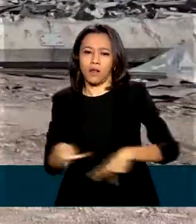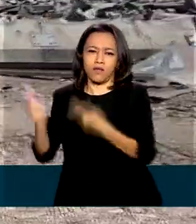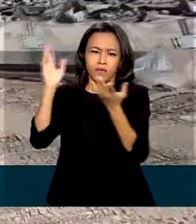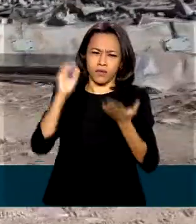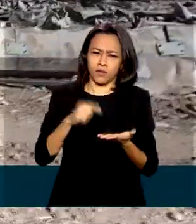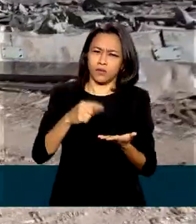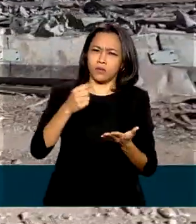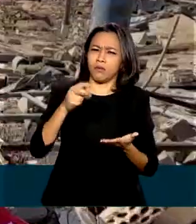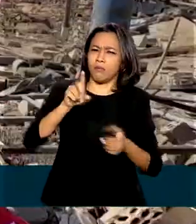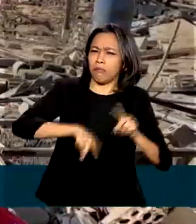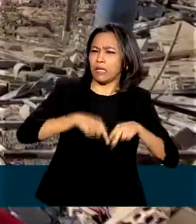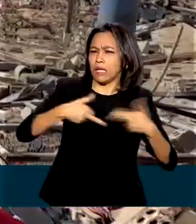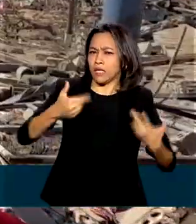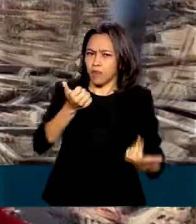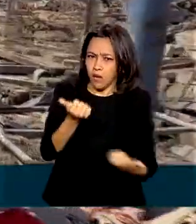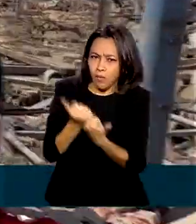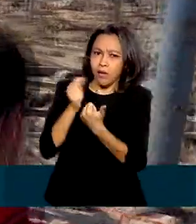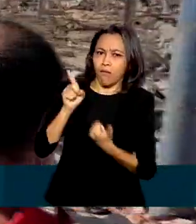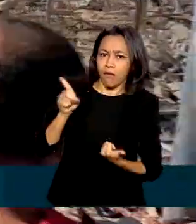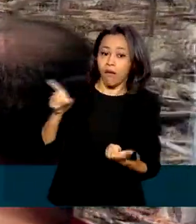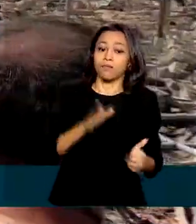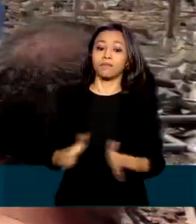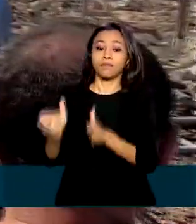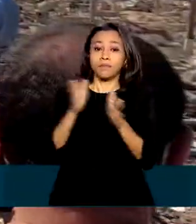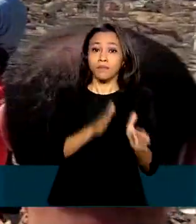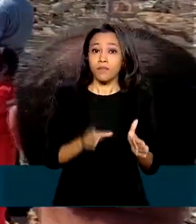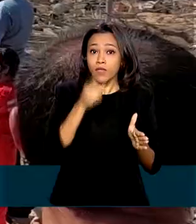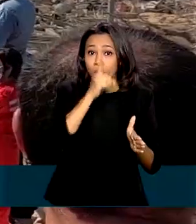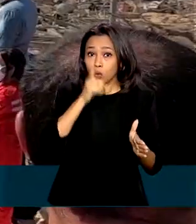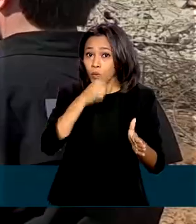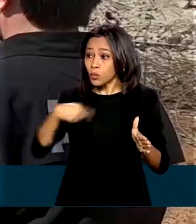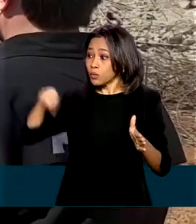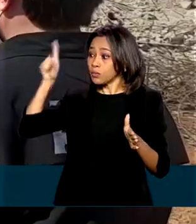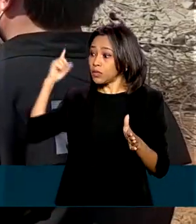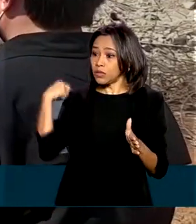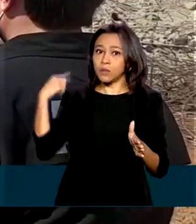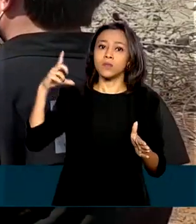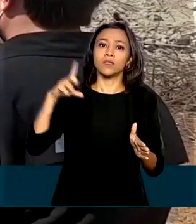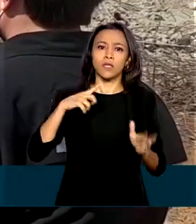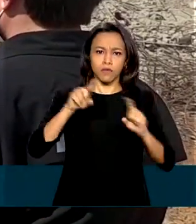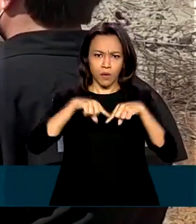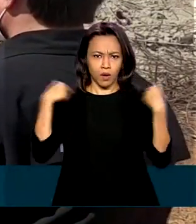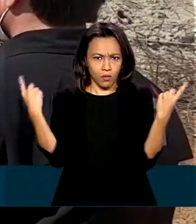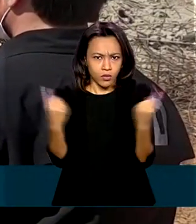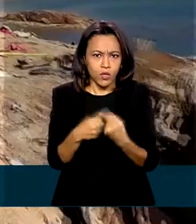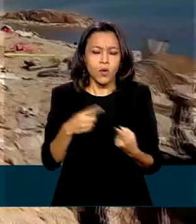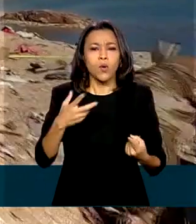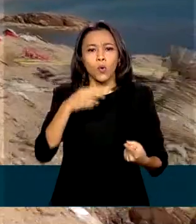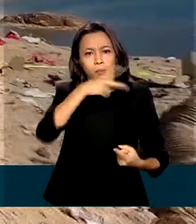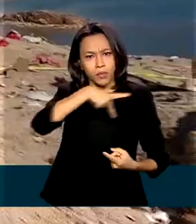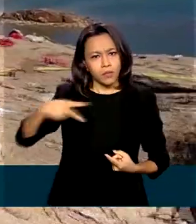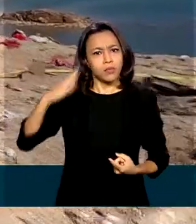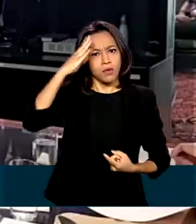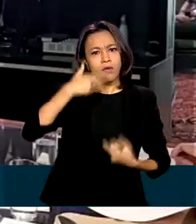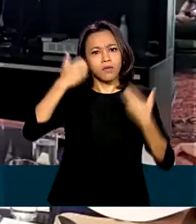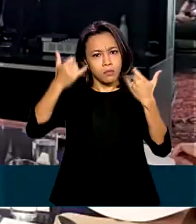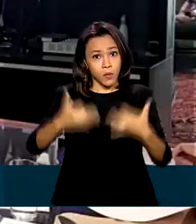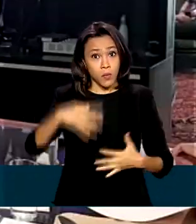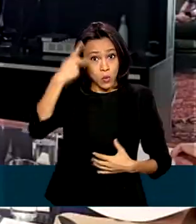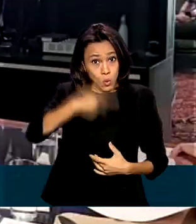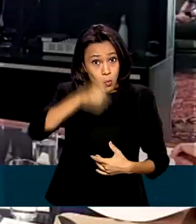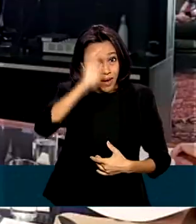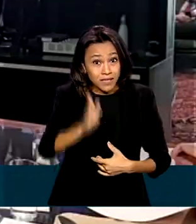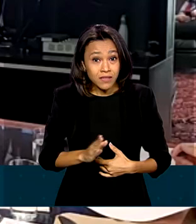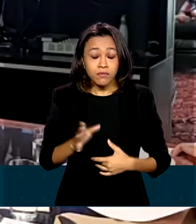explosão na semana passada. No domingo, em uma conferência promovida pela ONU, o presidente Jair Bolsonaro disse que o Brasil abriga a maior comunidade